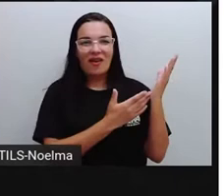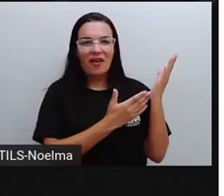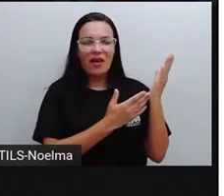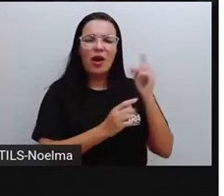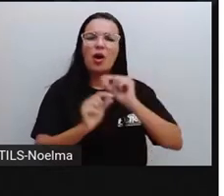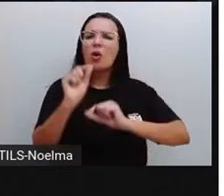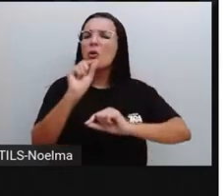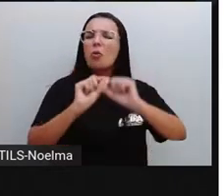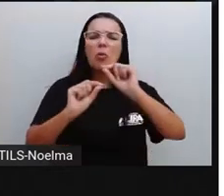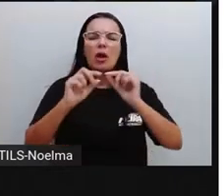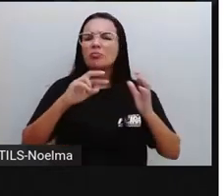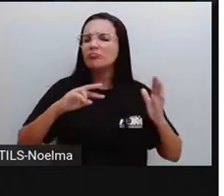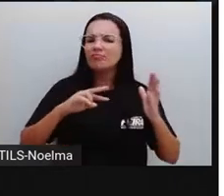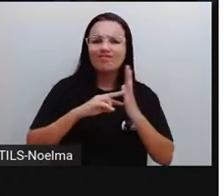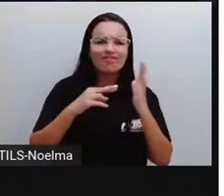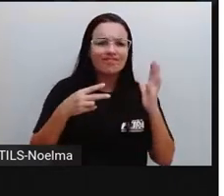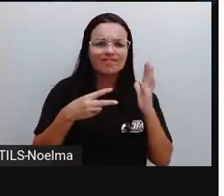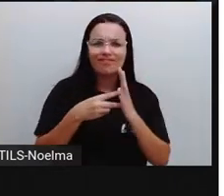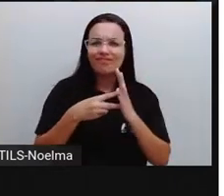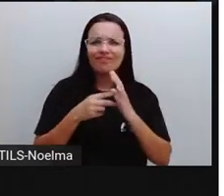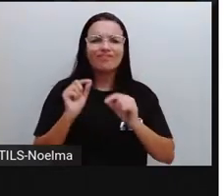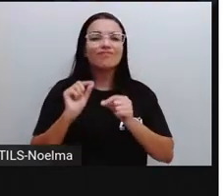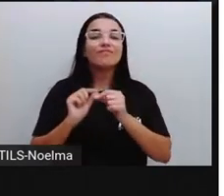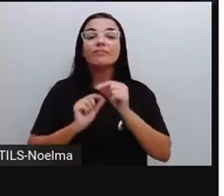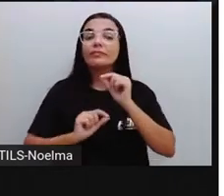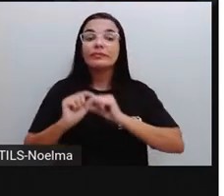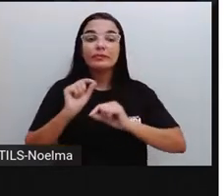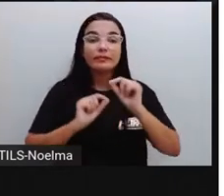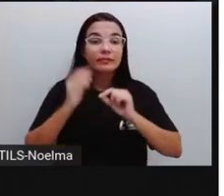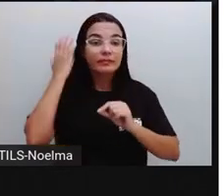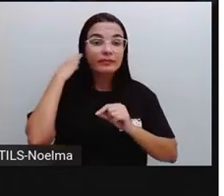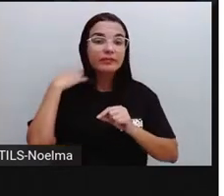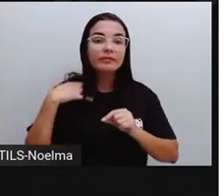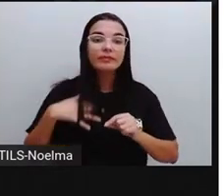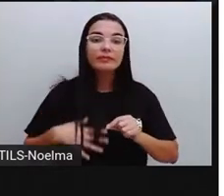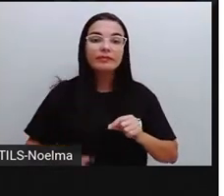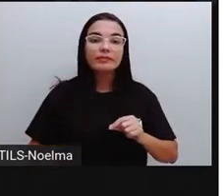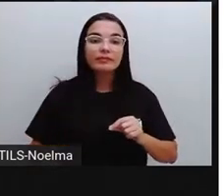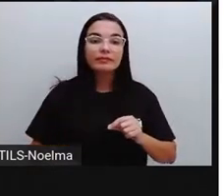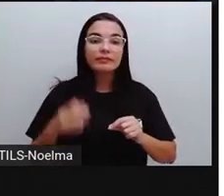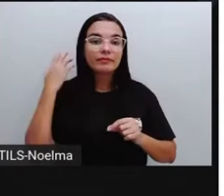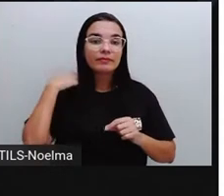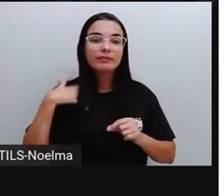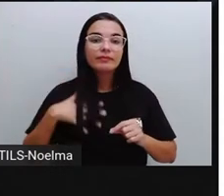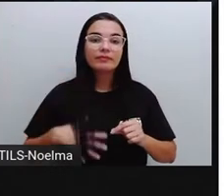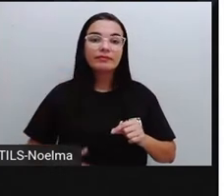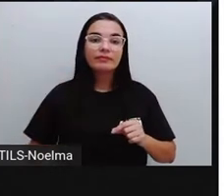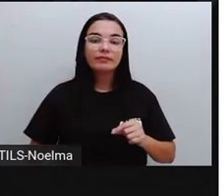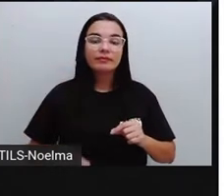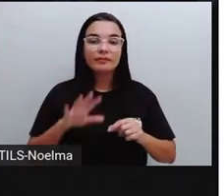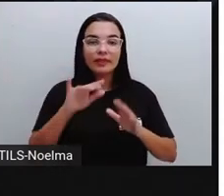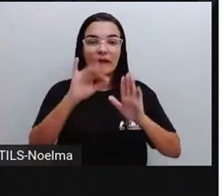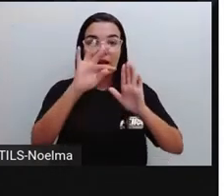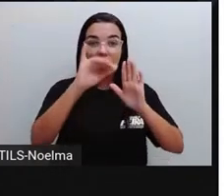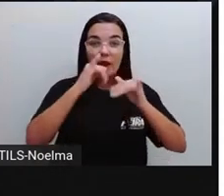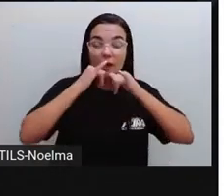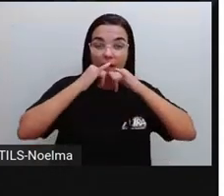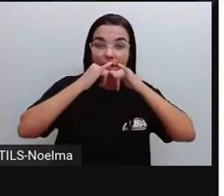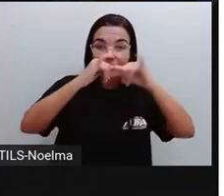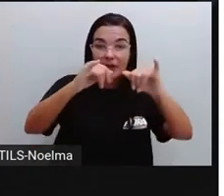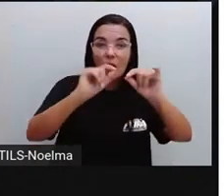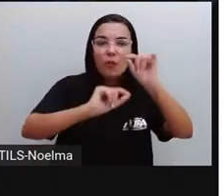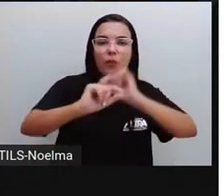Pró, o texto publicitário, eles informam sobre algo com a intenção de convencer o leitor